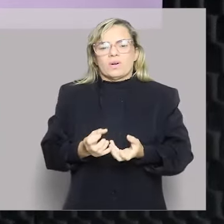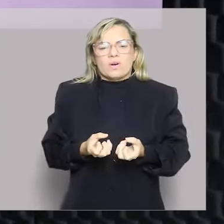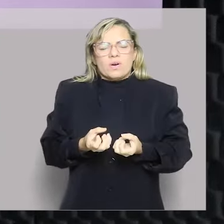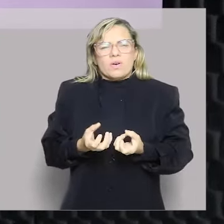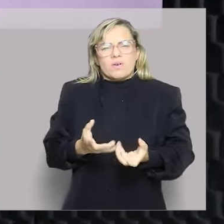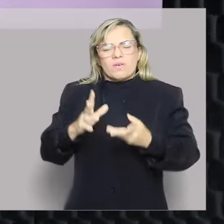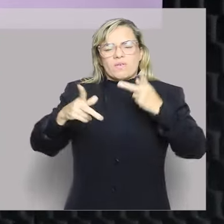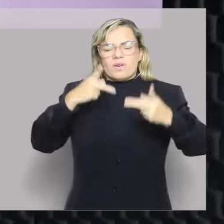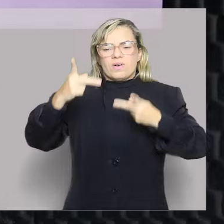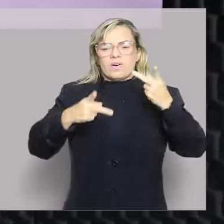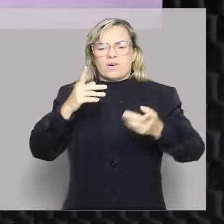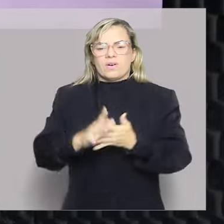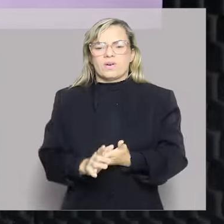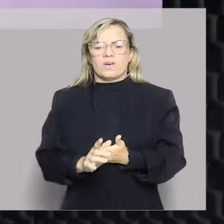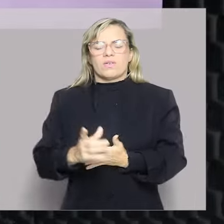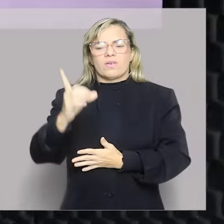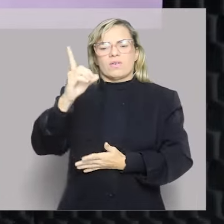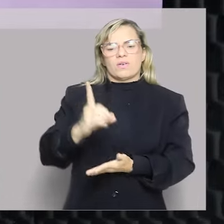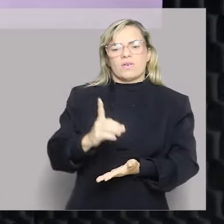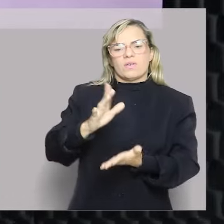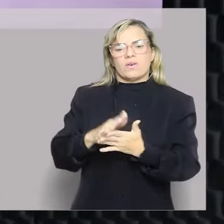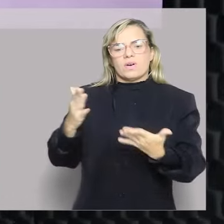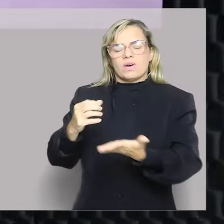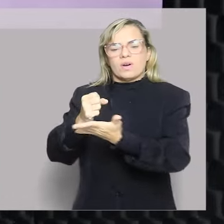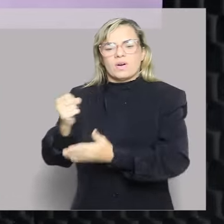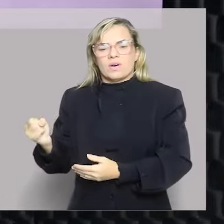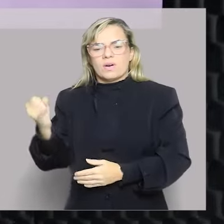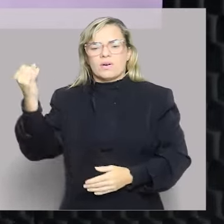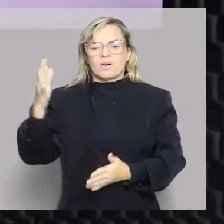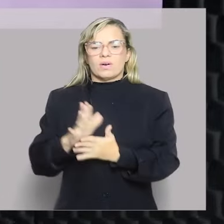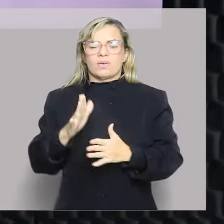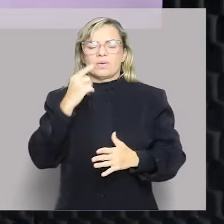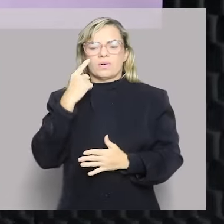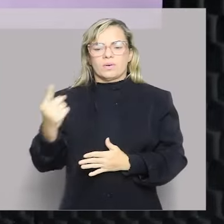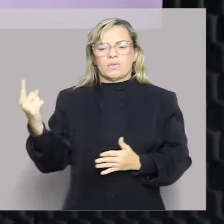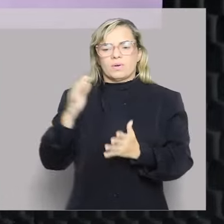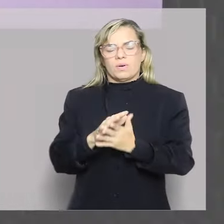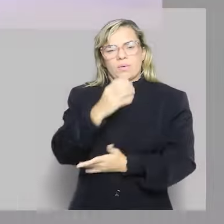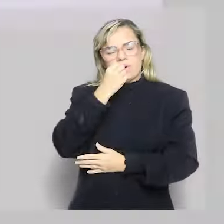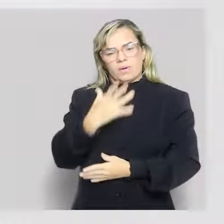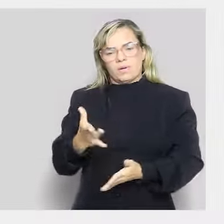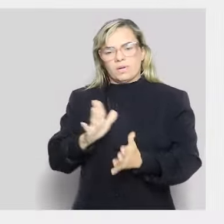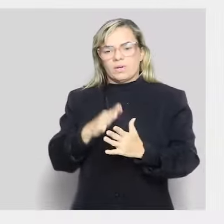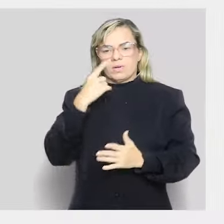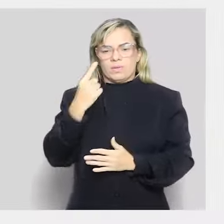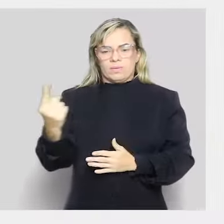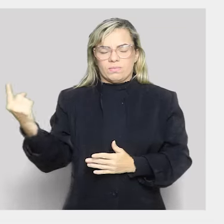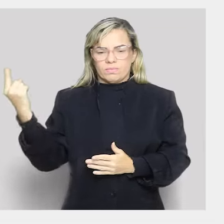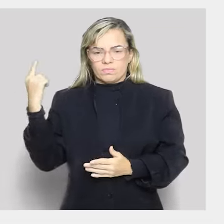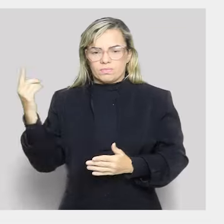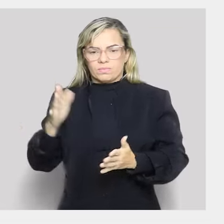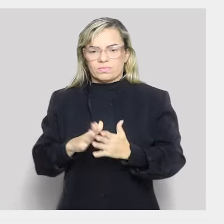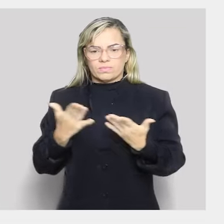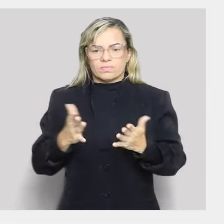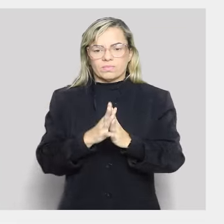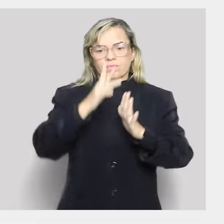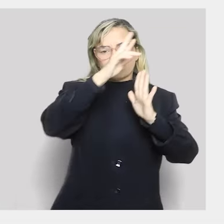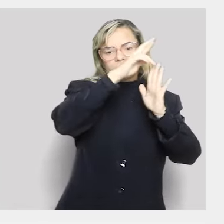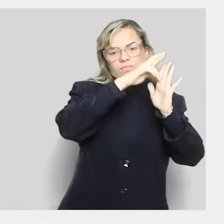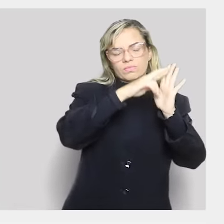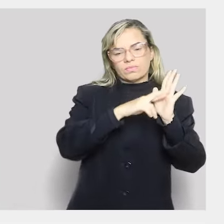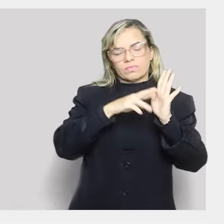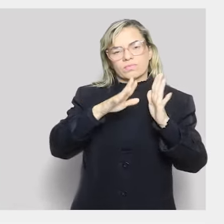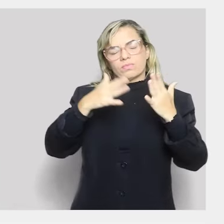direitos fundamentais? Existem direitos que não são fundamentais? Pois bem, amigos, direitos fundamentais são